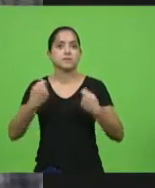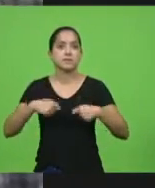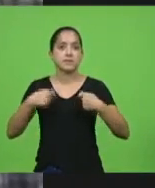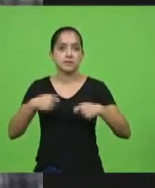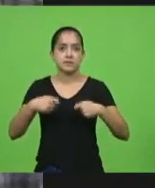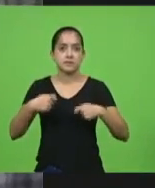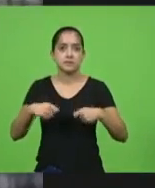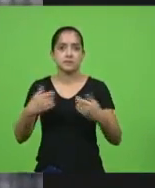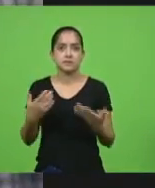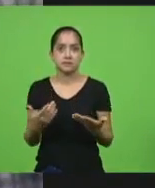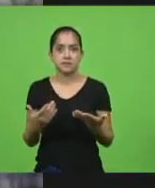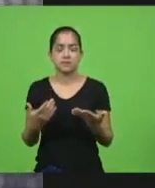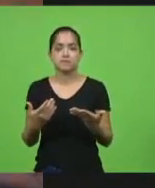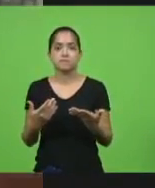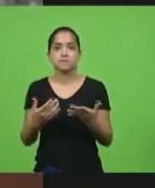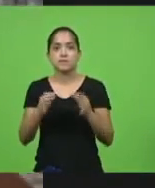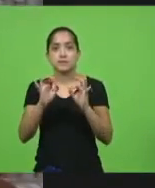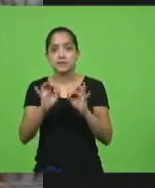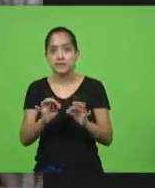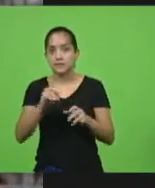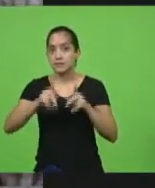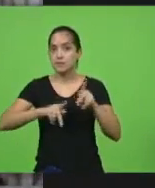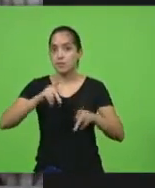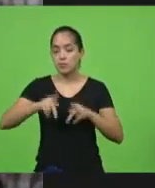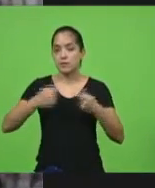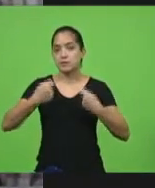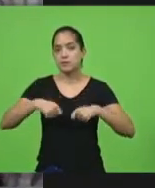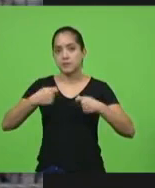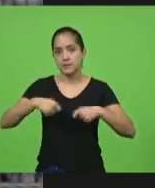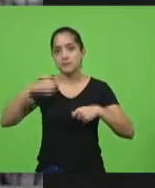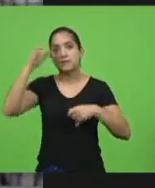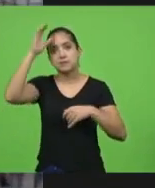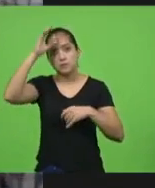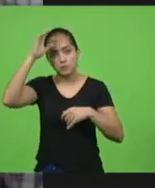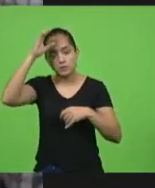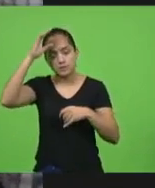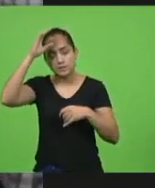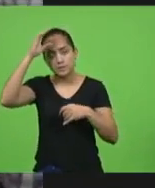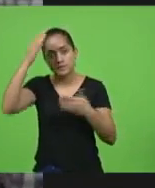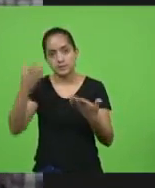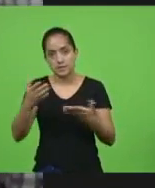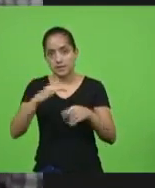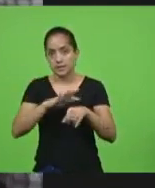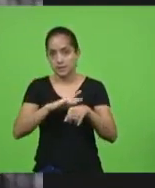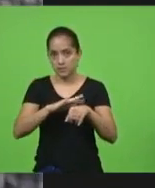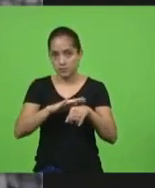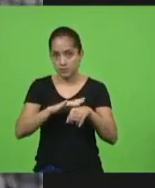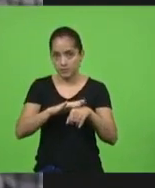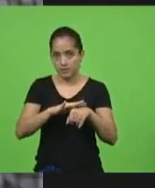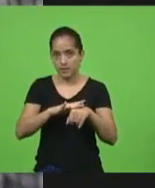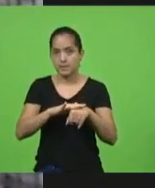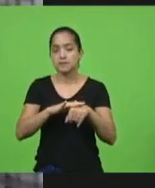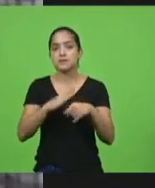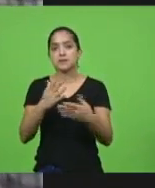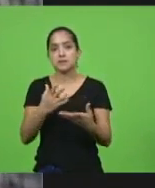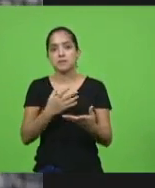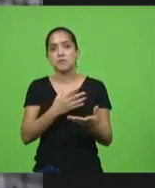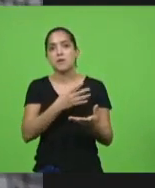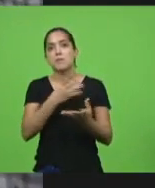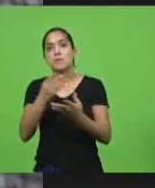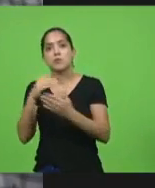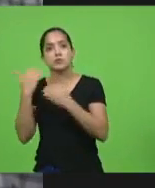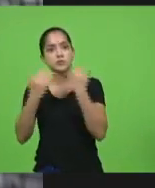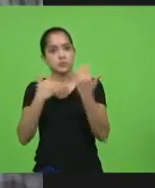definições. A população precisa se conscientizar que a doença realmente está matando, que a